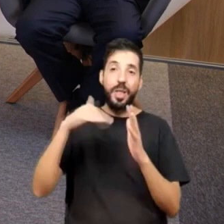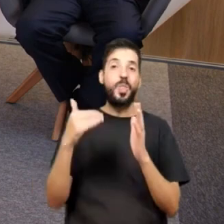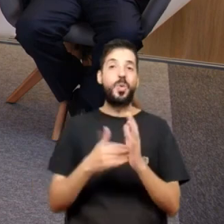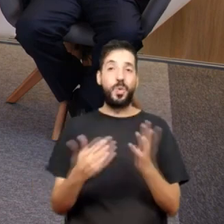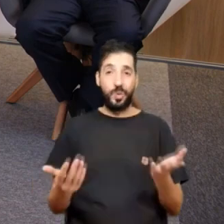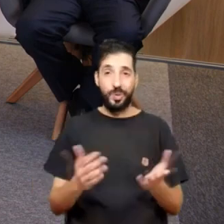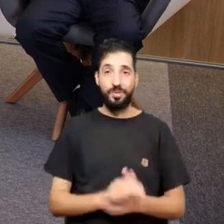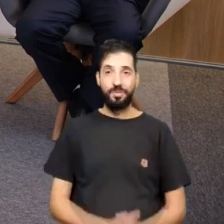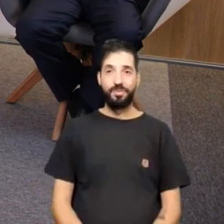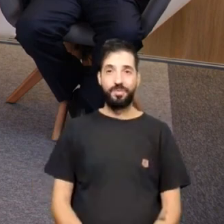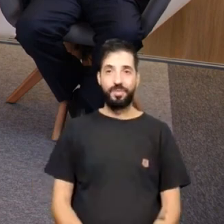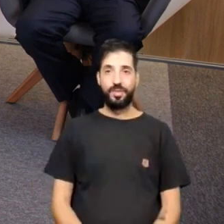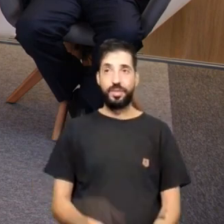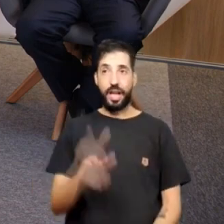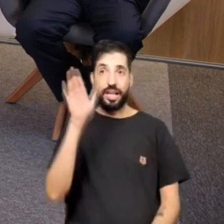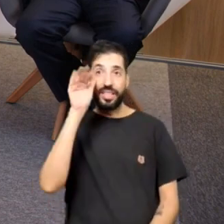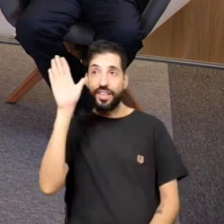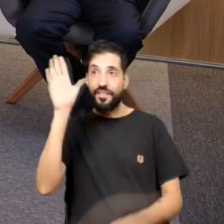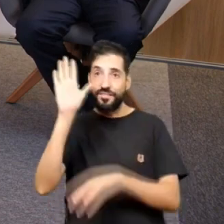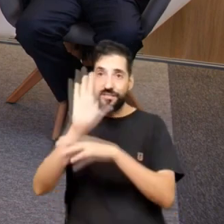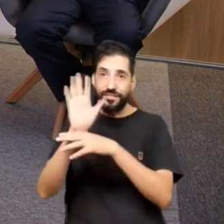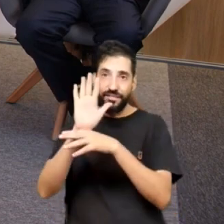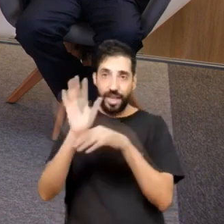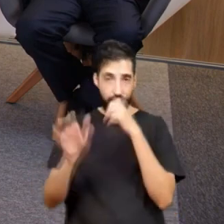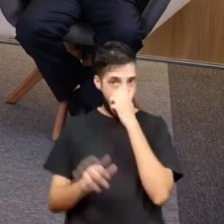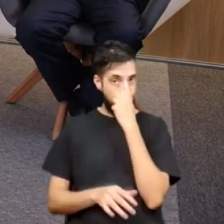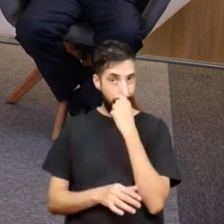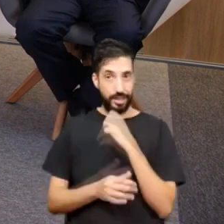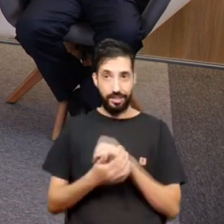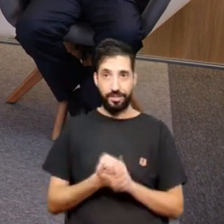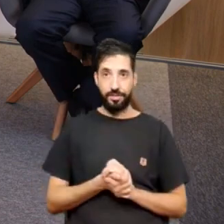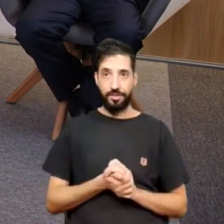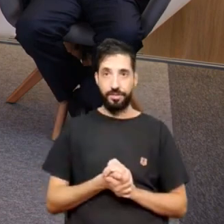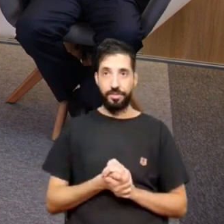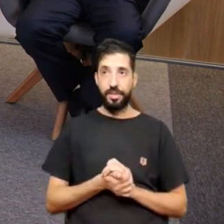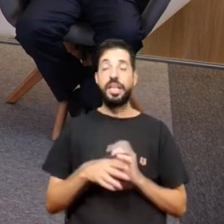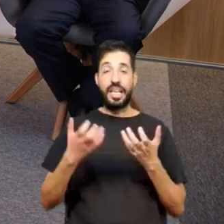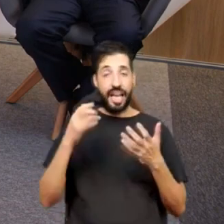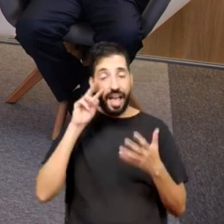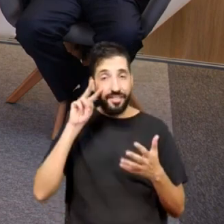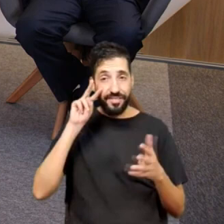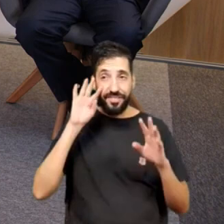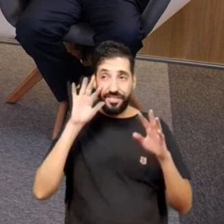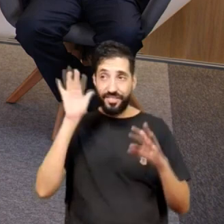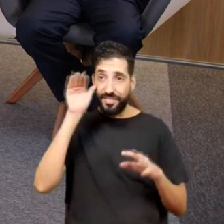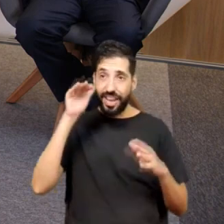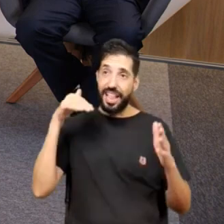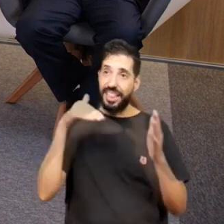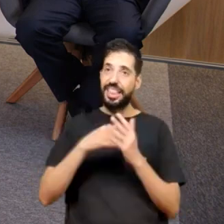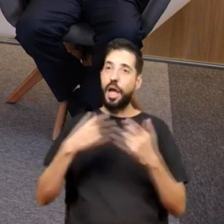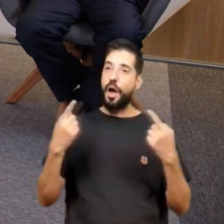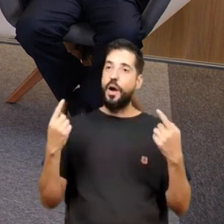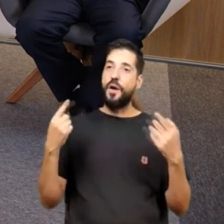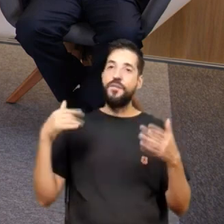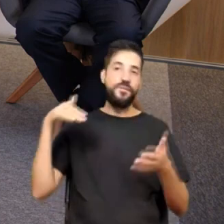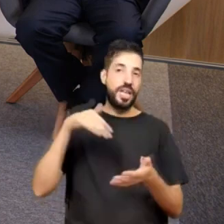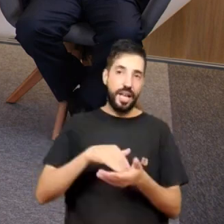vê um filme, o filme pode ser ruim, mas tu quer ver até o final. Tu está assistindo um jogo, tu quer saber como é que terminou.